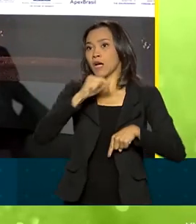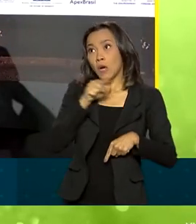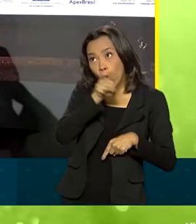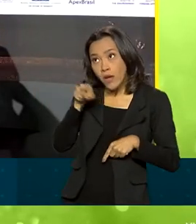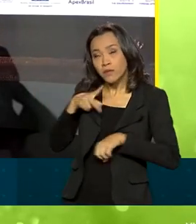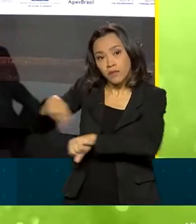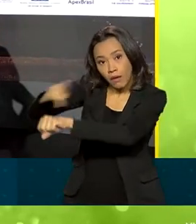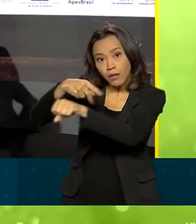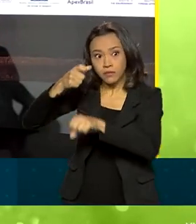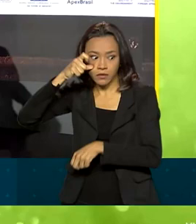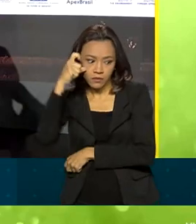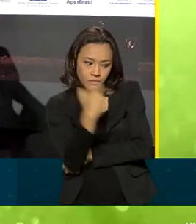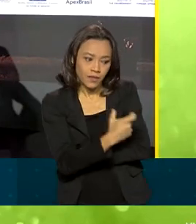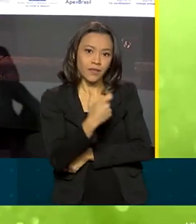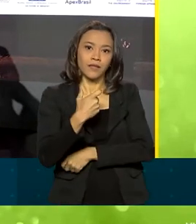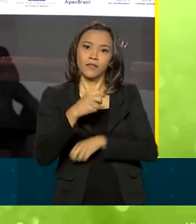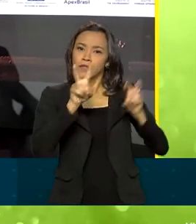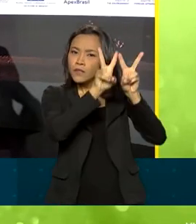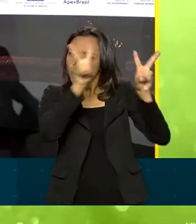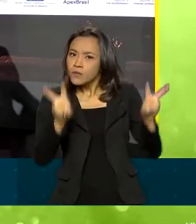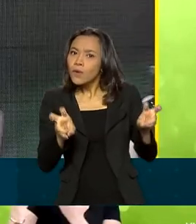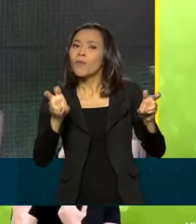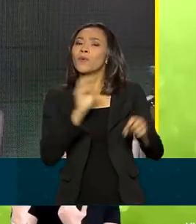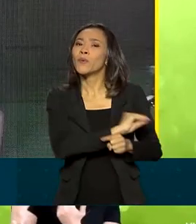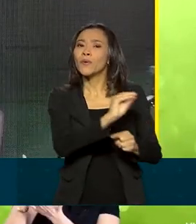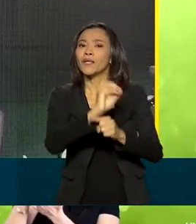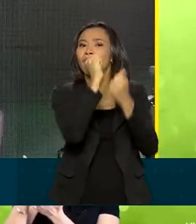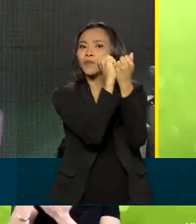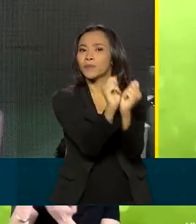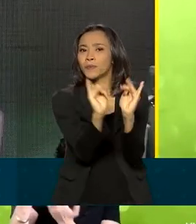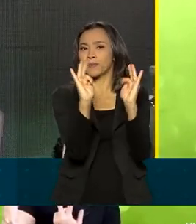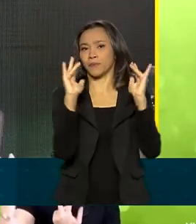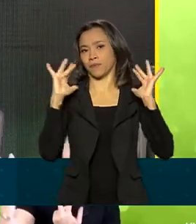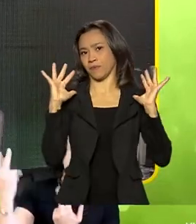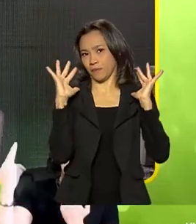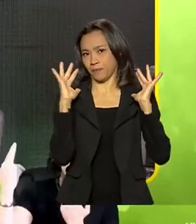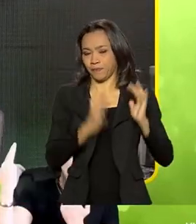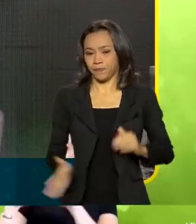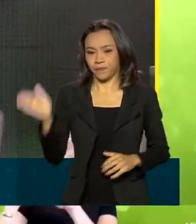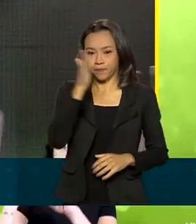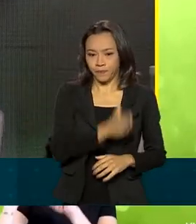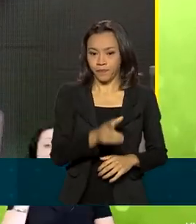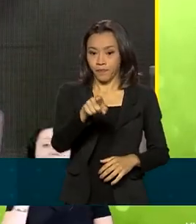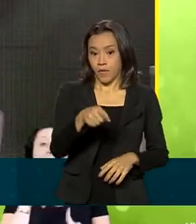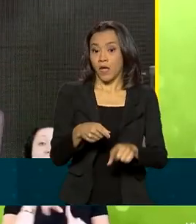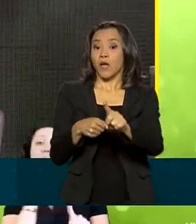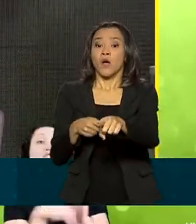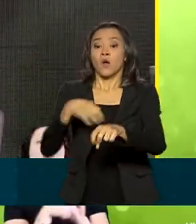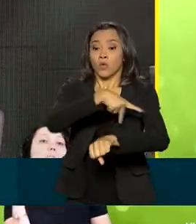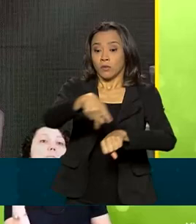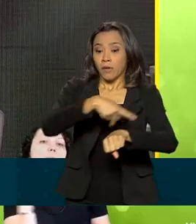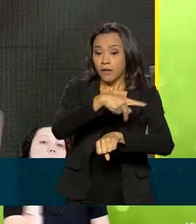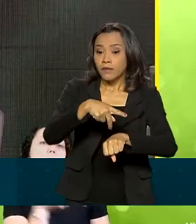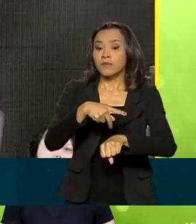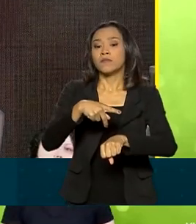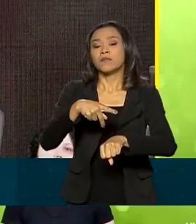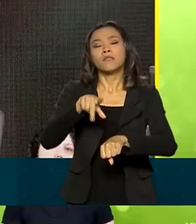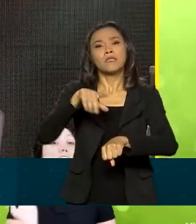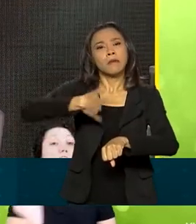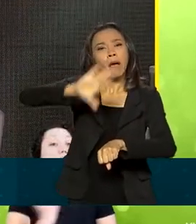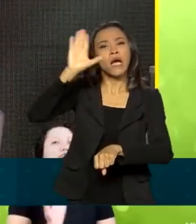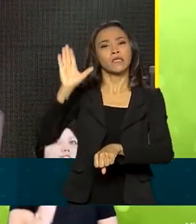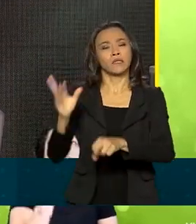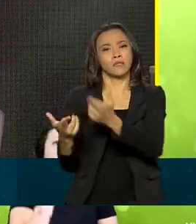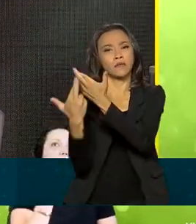se interessam pelo trabalho em torno da agenda ambiental. Aqueles países que historicamente emitiram mais têm mais responsabilidades de